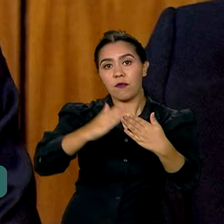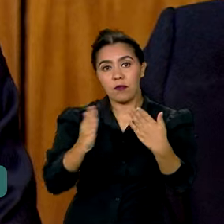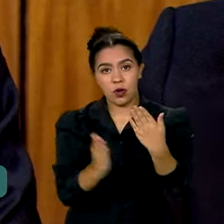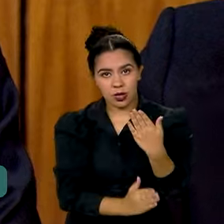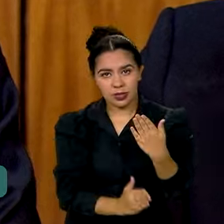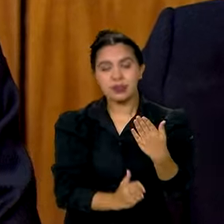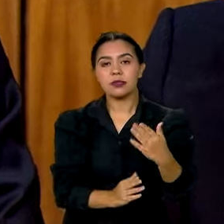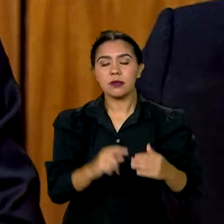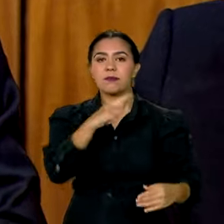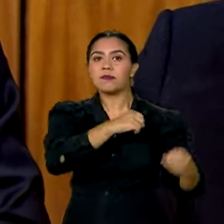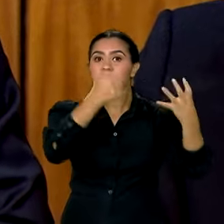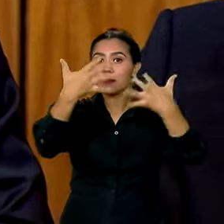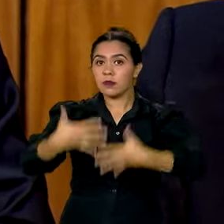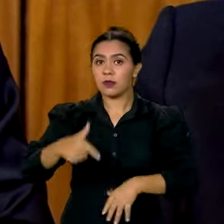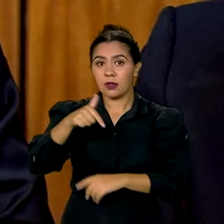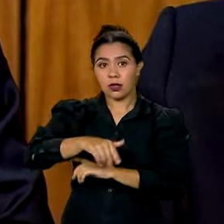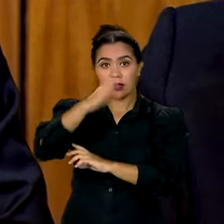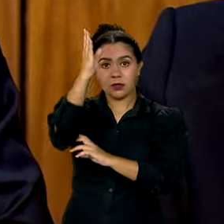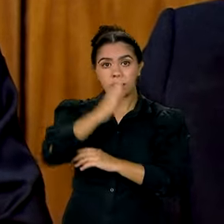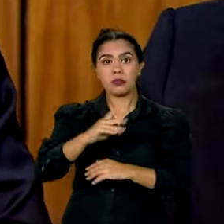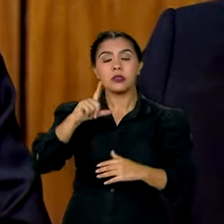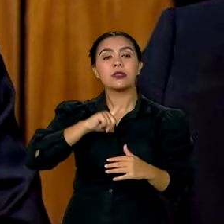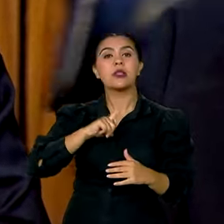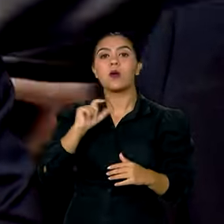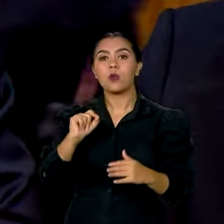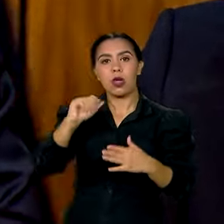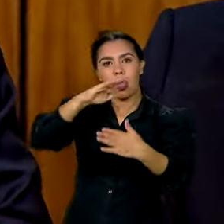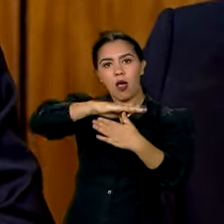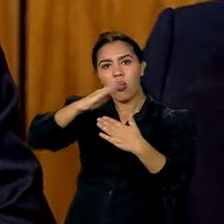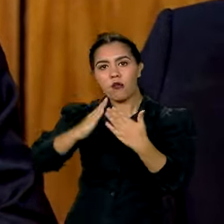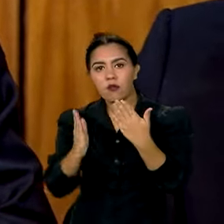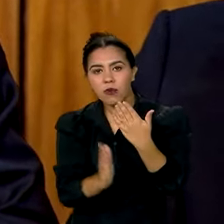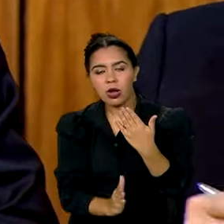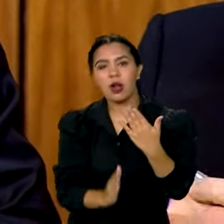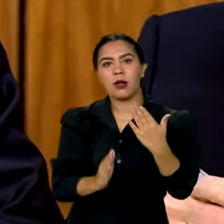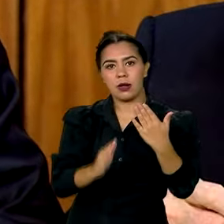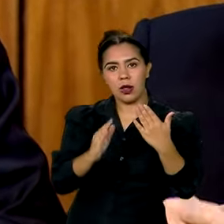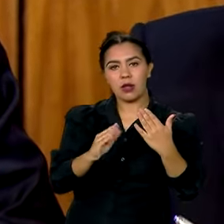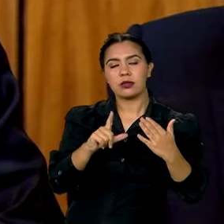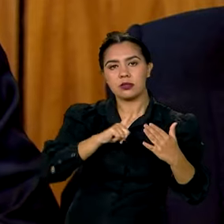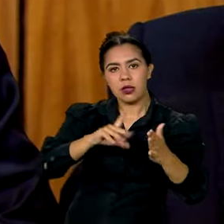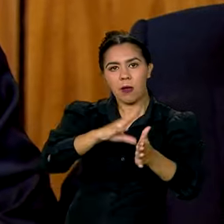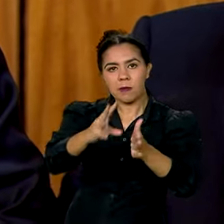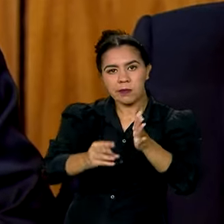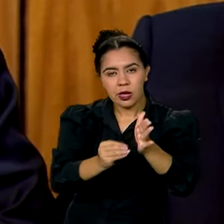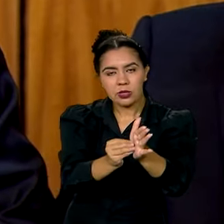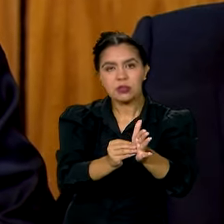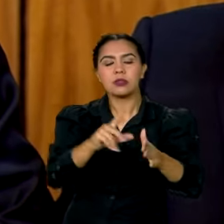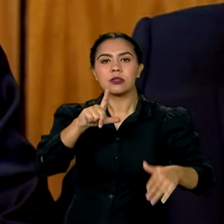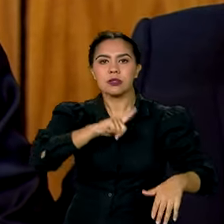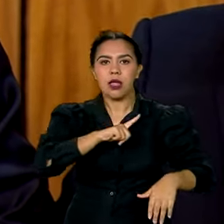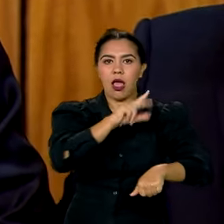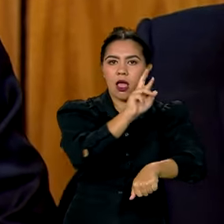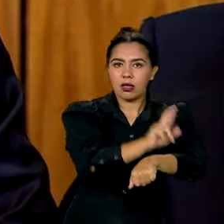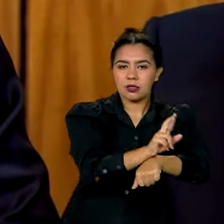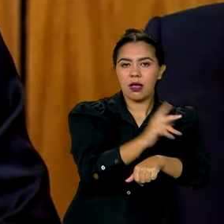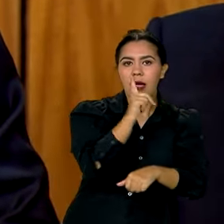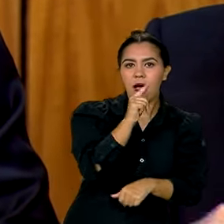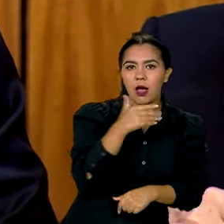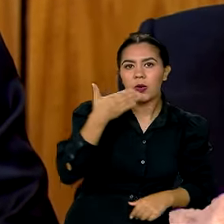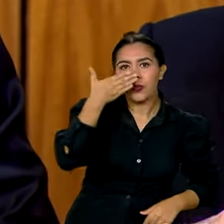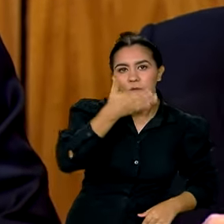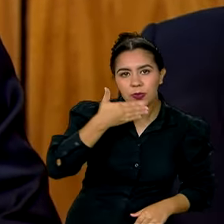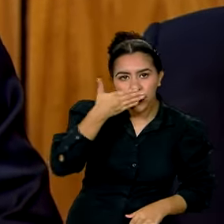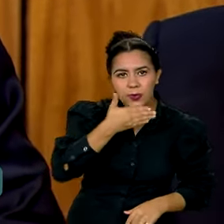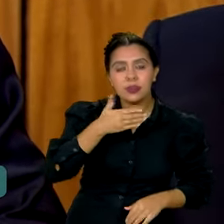decisivo. Nós temos a maior floresta tropical do planeta, nós somos o país que tem a maior reserva de água doce do